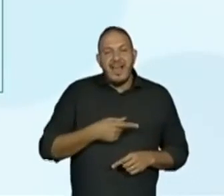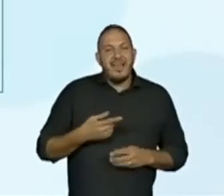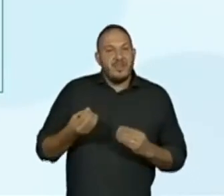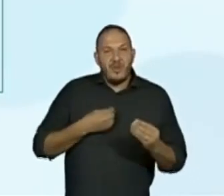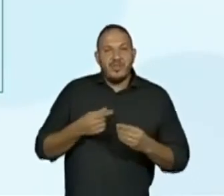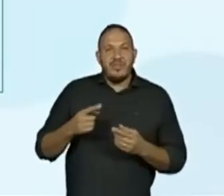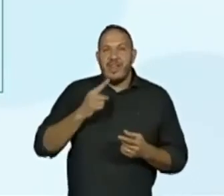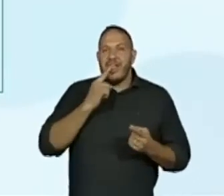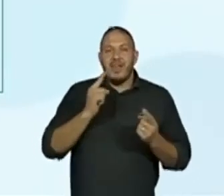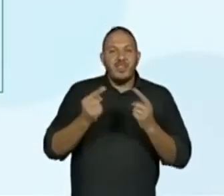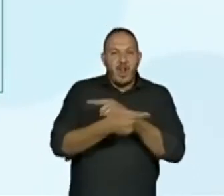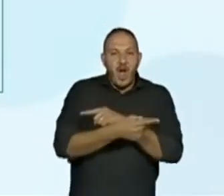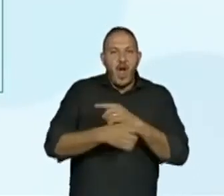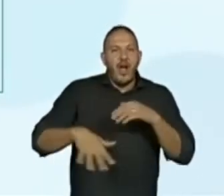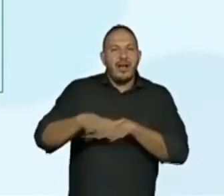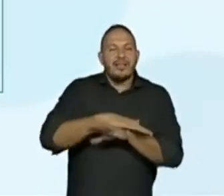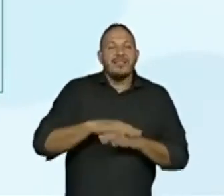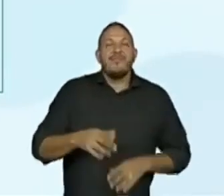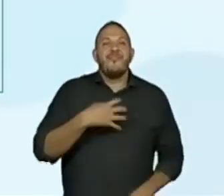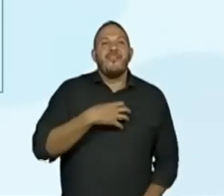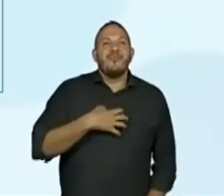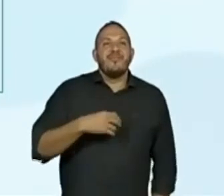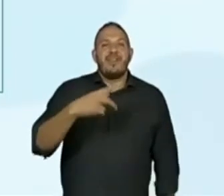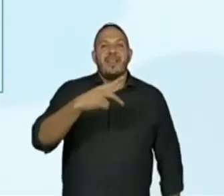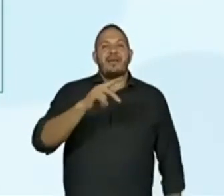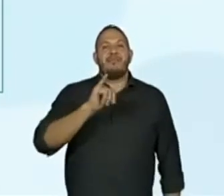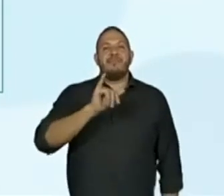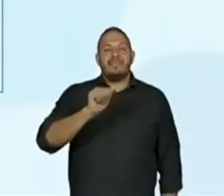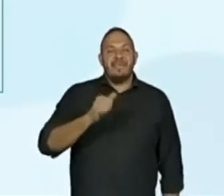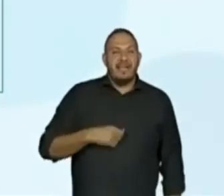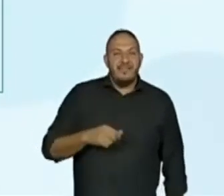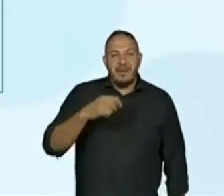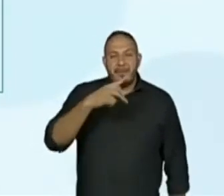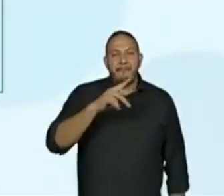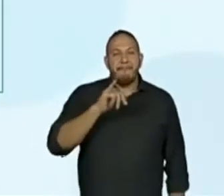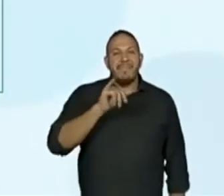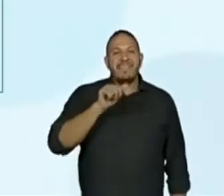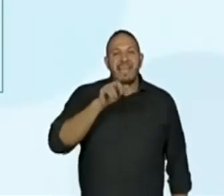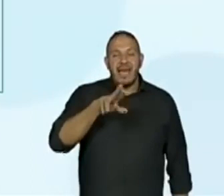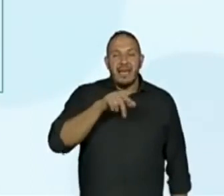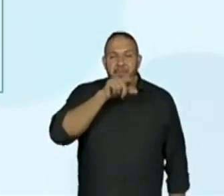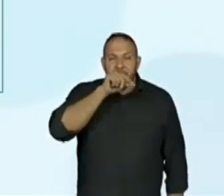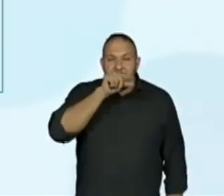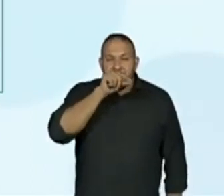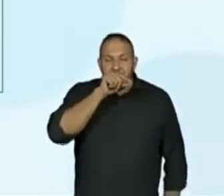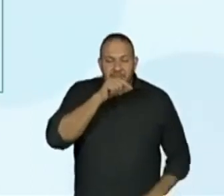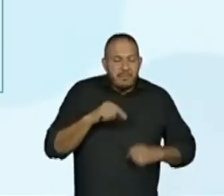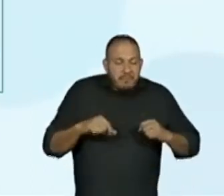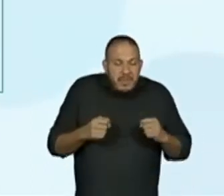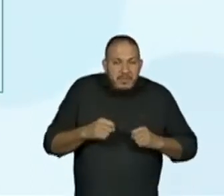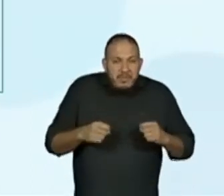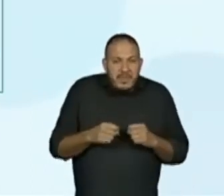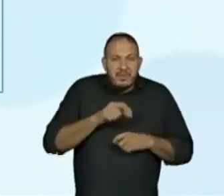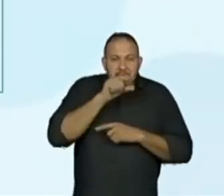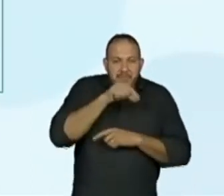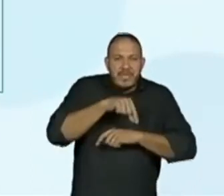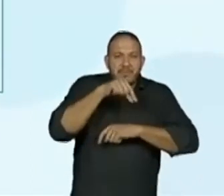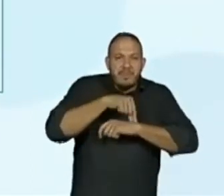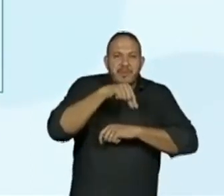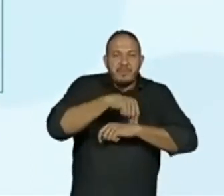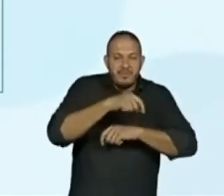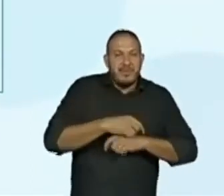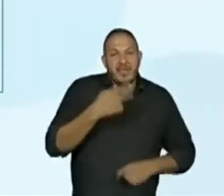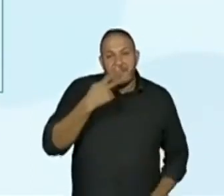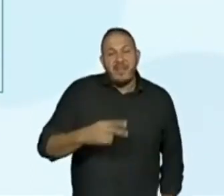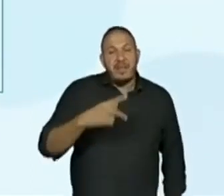trocadilho pia, do verbo piar, de dar pio. E pia, como eu